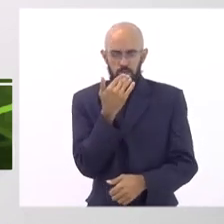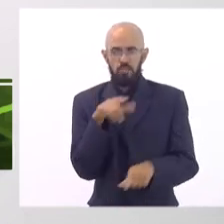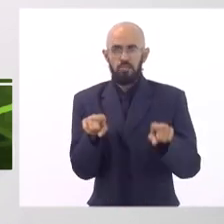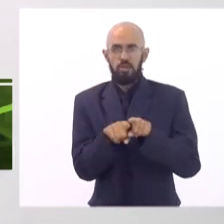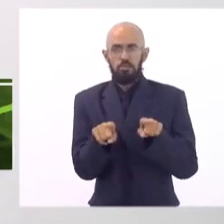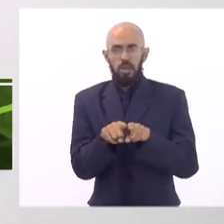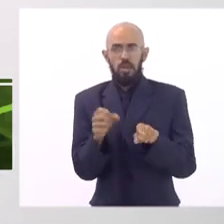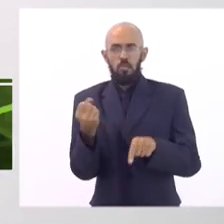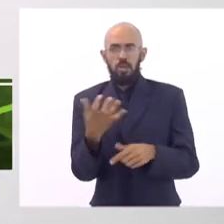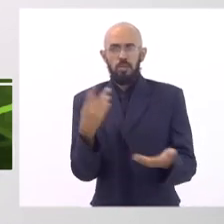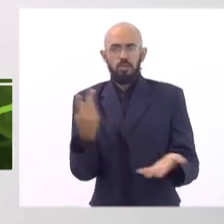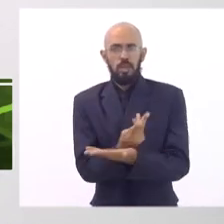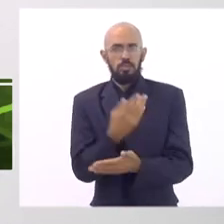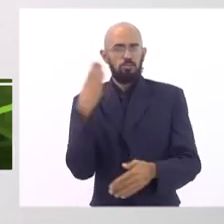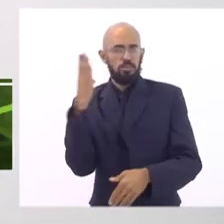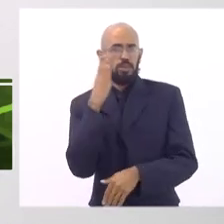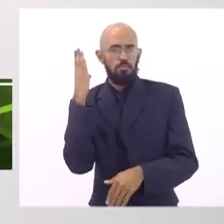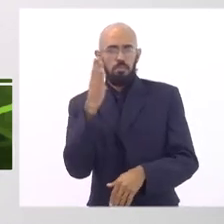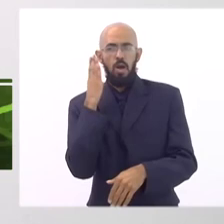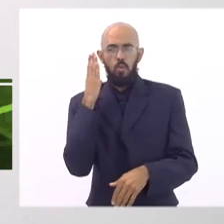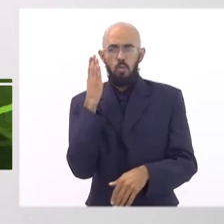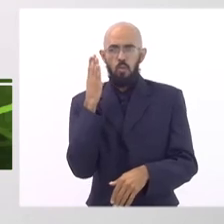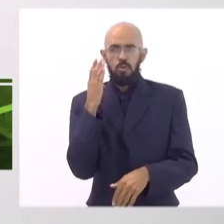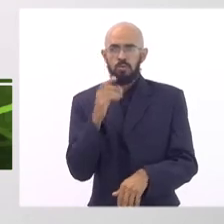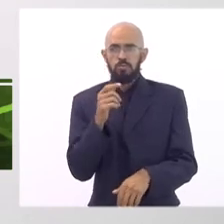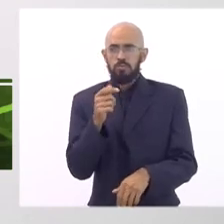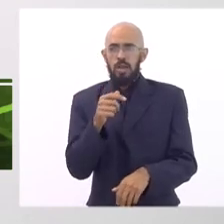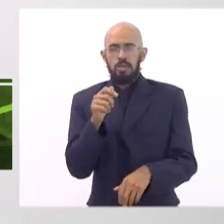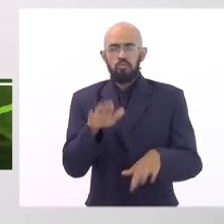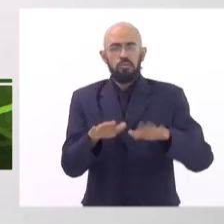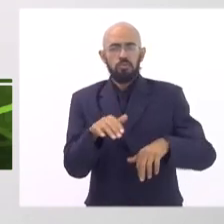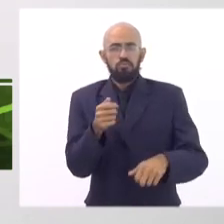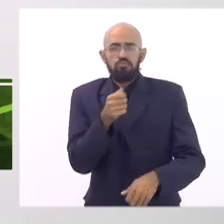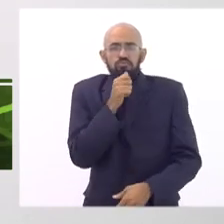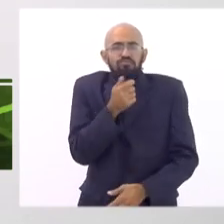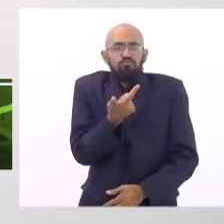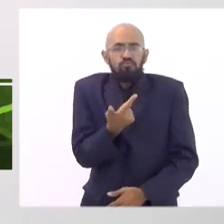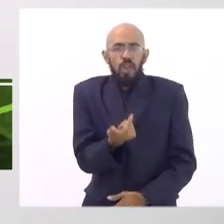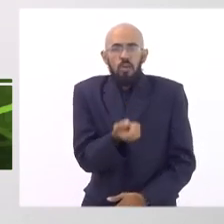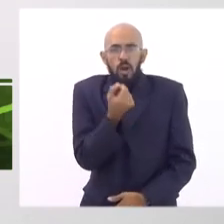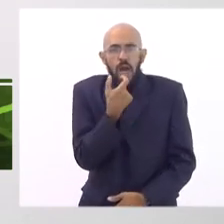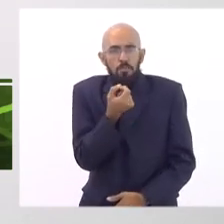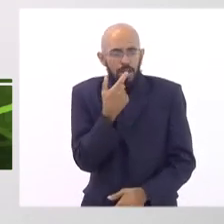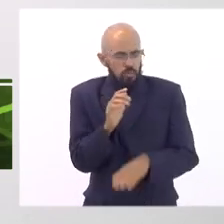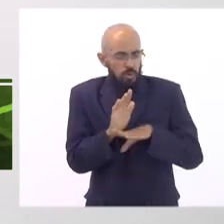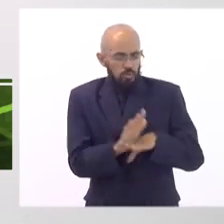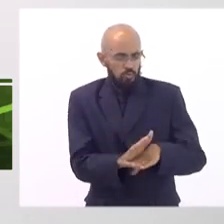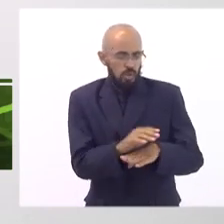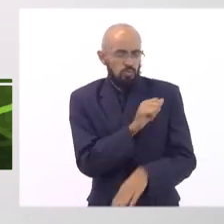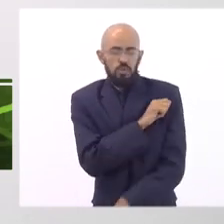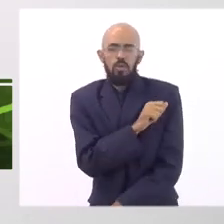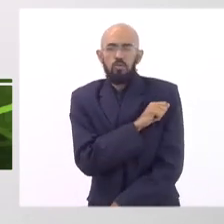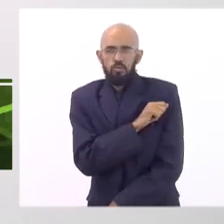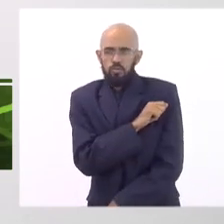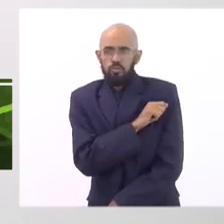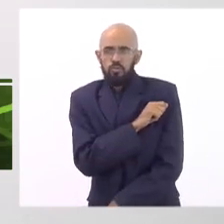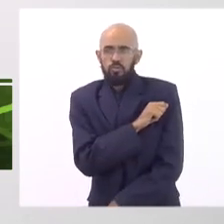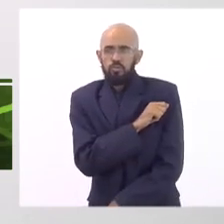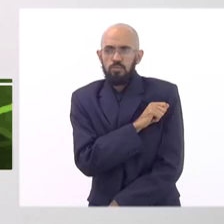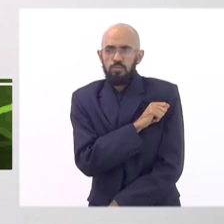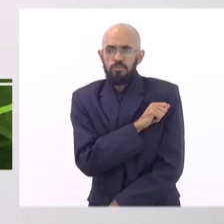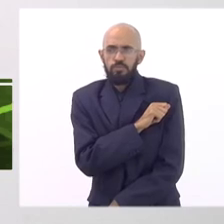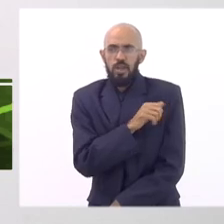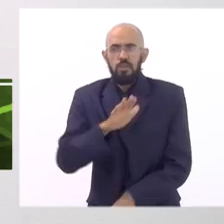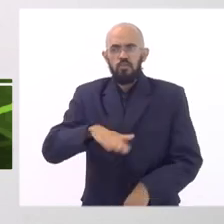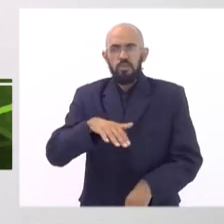pessoa passa mal lá eles não tem o remédio para poder ajudar os alunos que às vezes tem alguns que tem dor